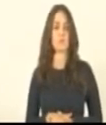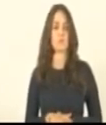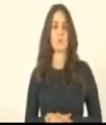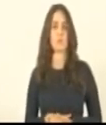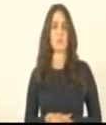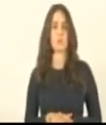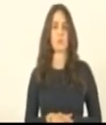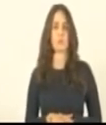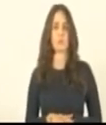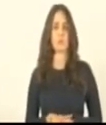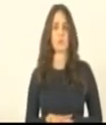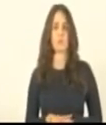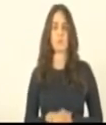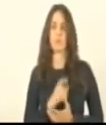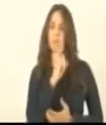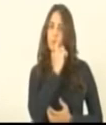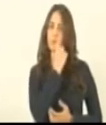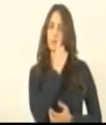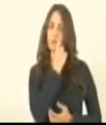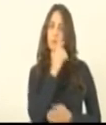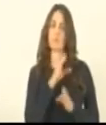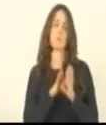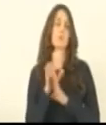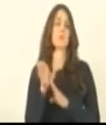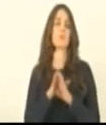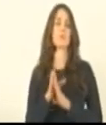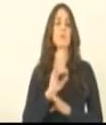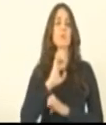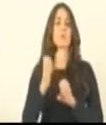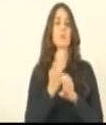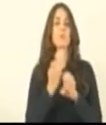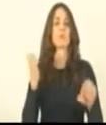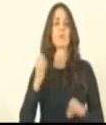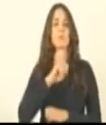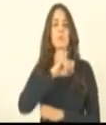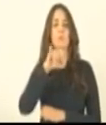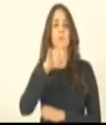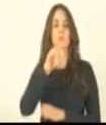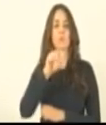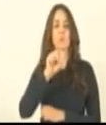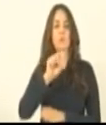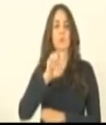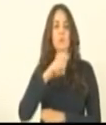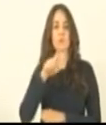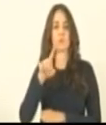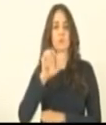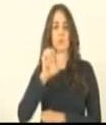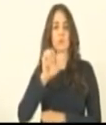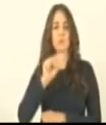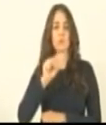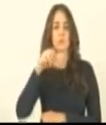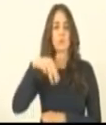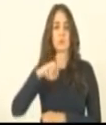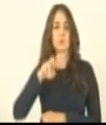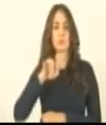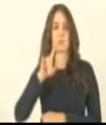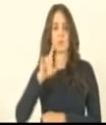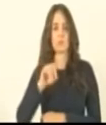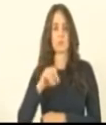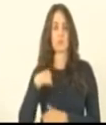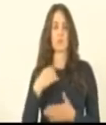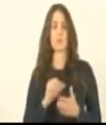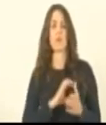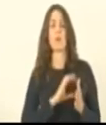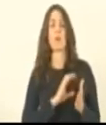Deputado Dari, orientar ali o deputado do Zé Esmeraldo, só informando os deputados, a base do governo liderada pelo